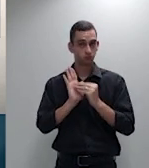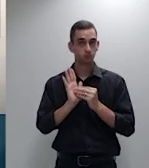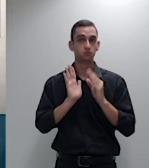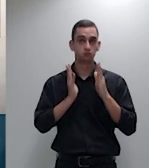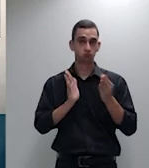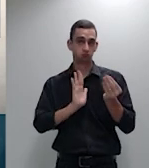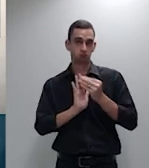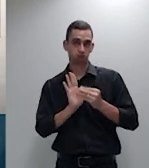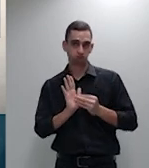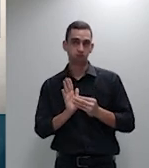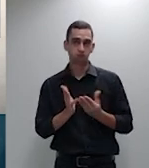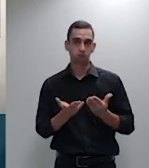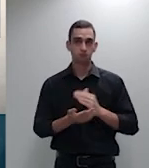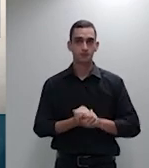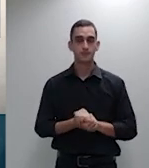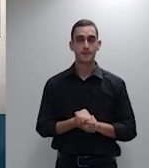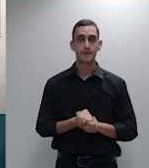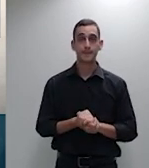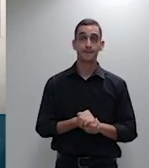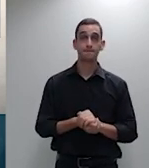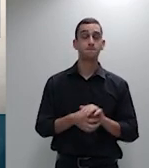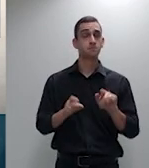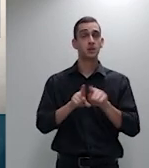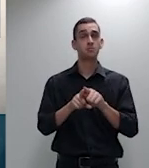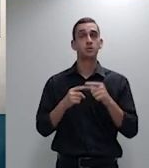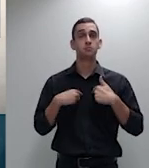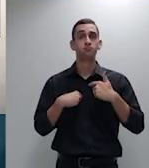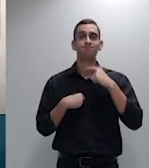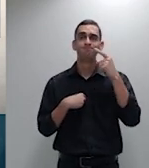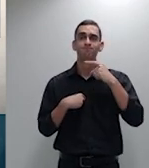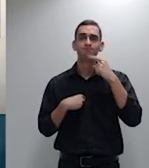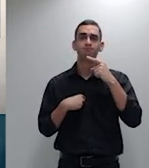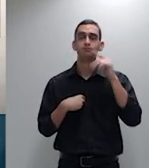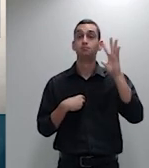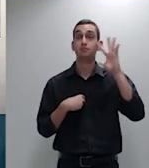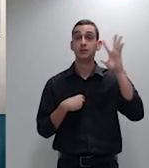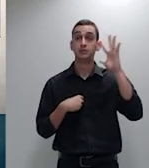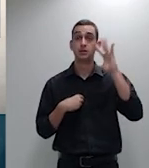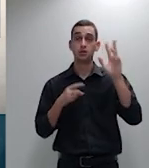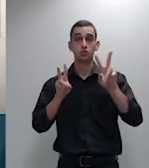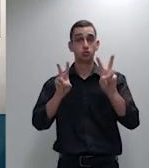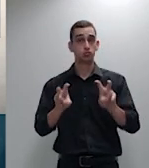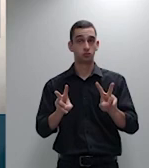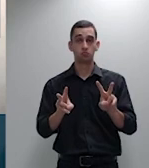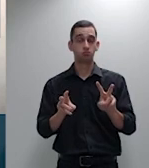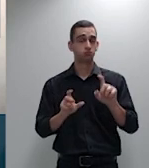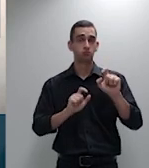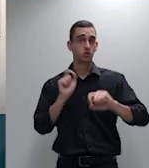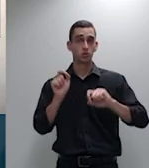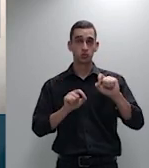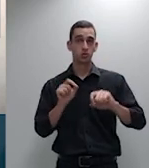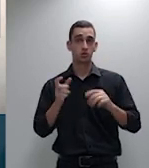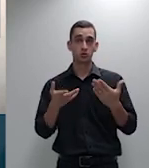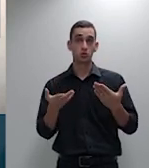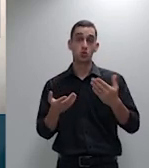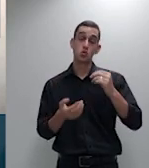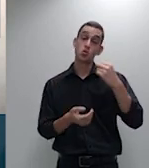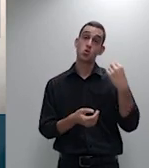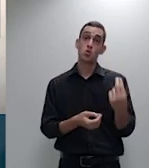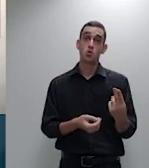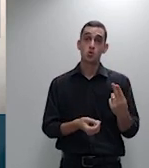consigo imaginar que providência seria essa exigida do declarante que nega a